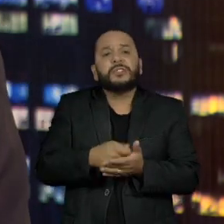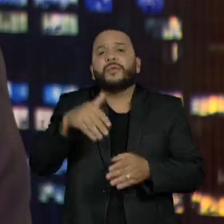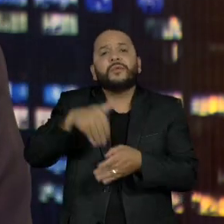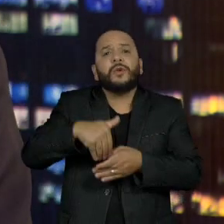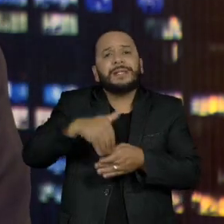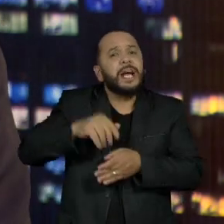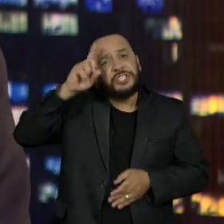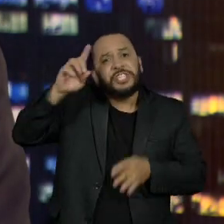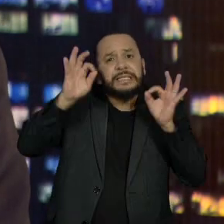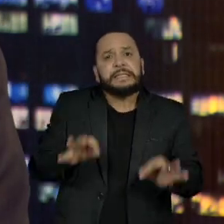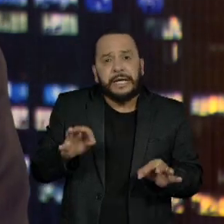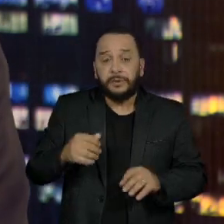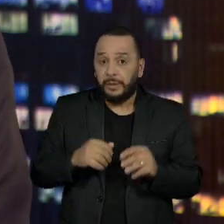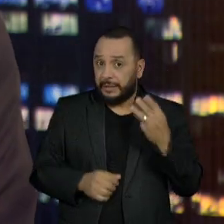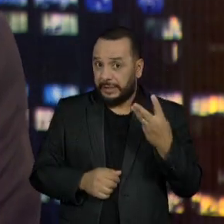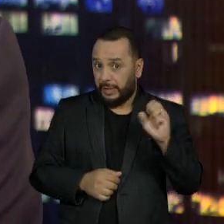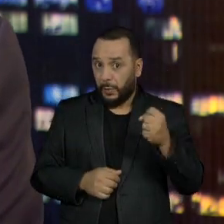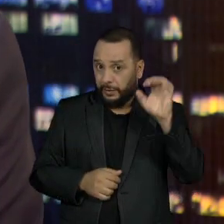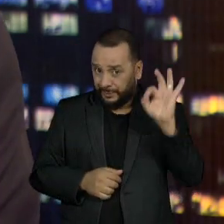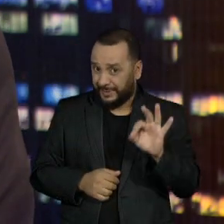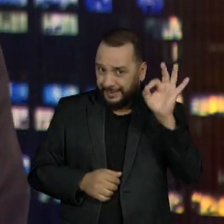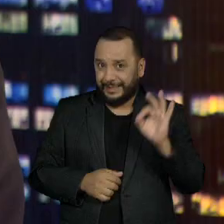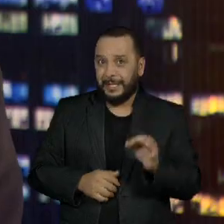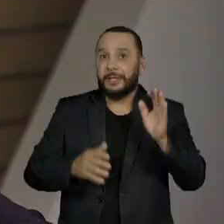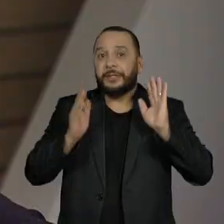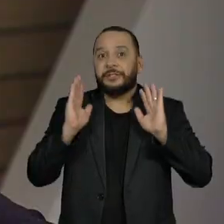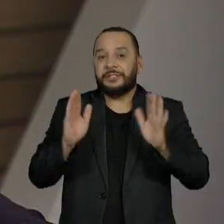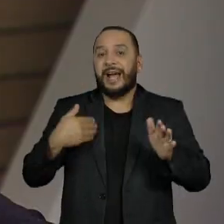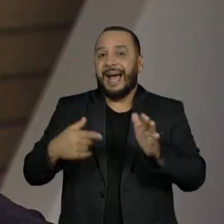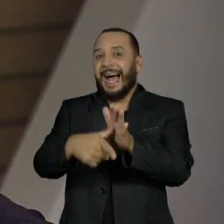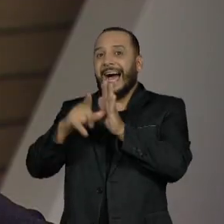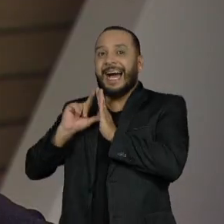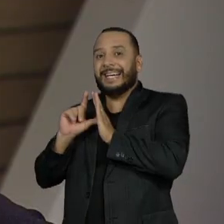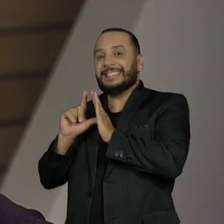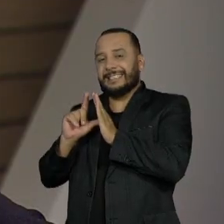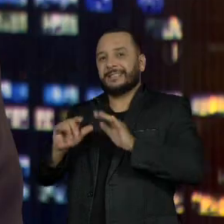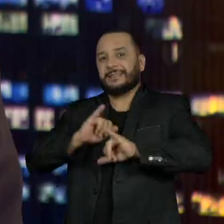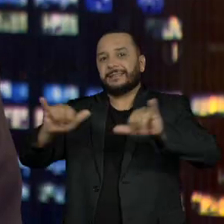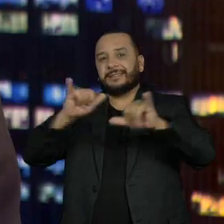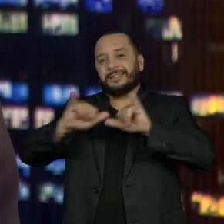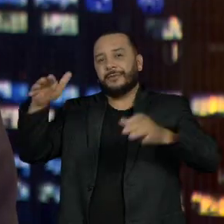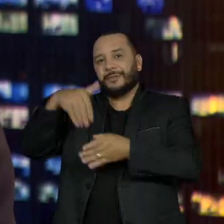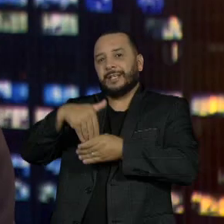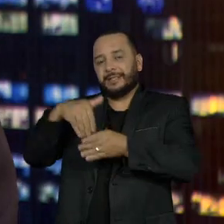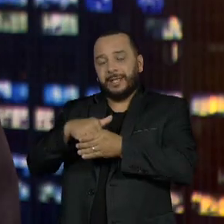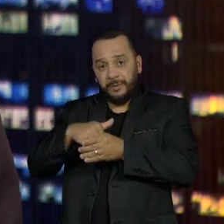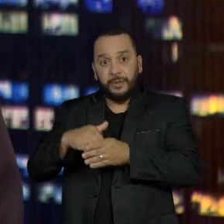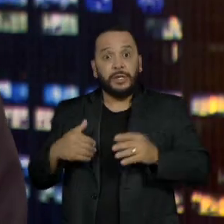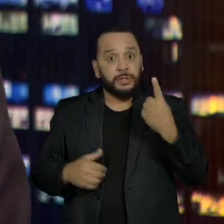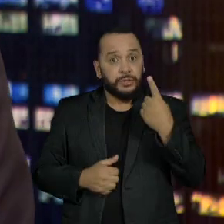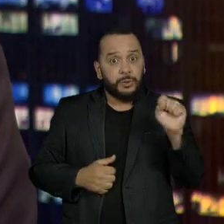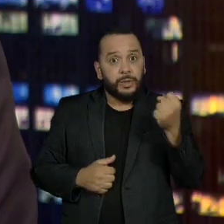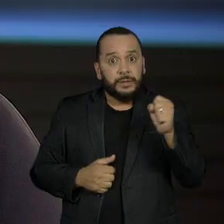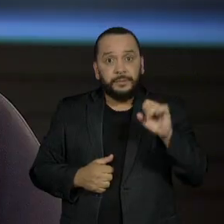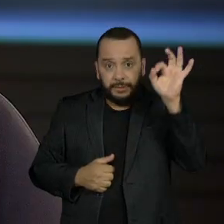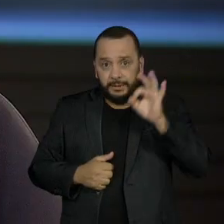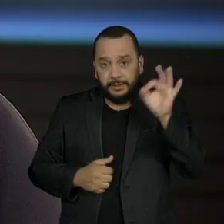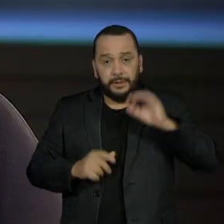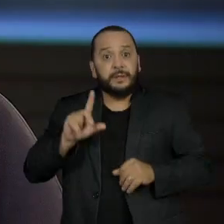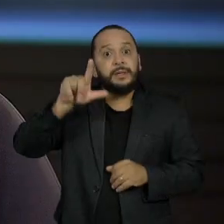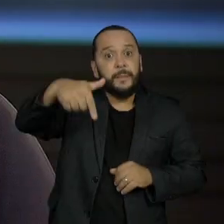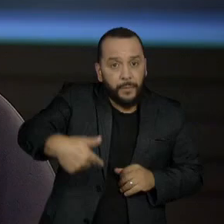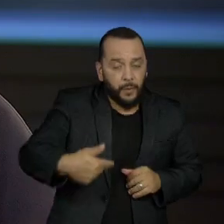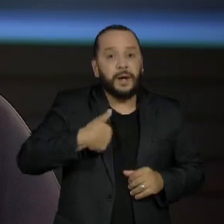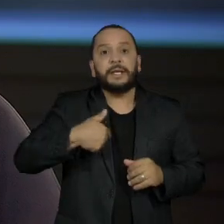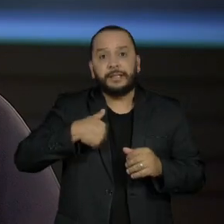38% disseram que definiram antes do horário eleitoral. 18% definiram depois do horário eleitoral. Mas